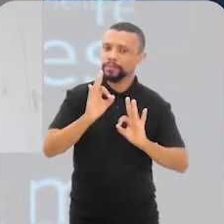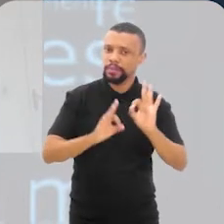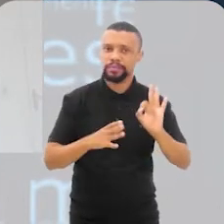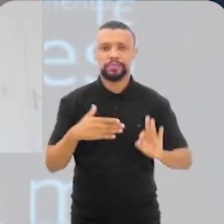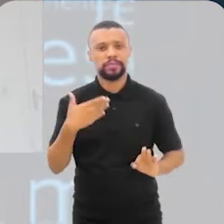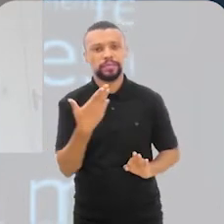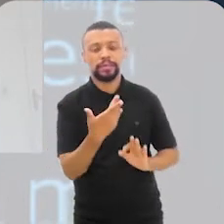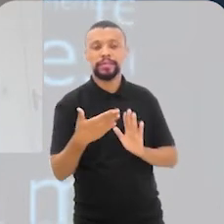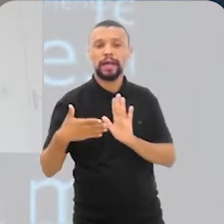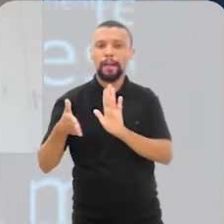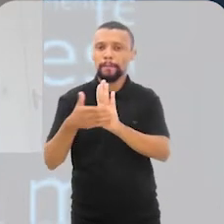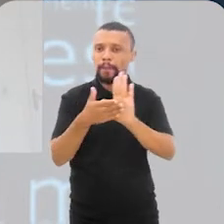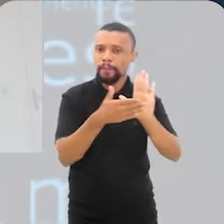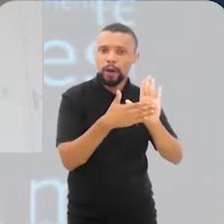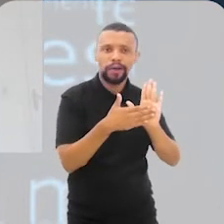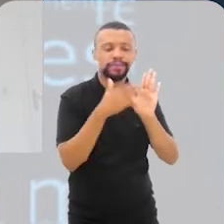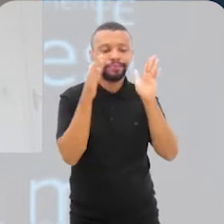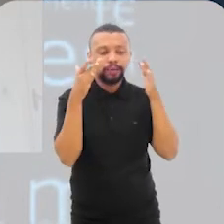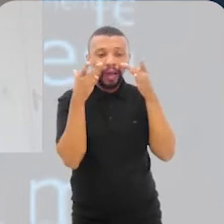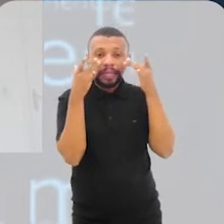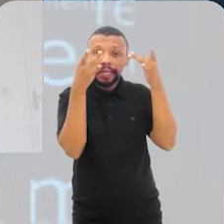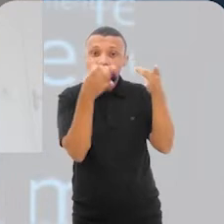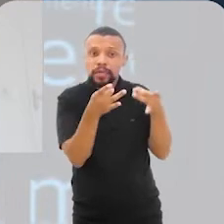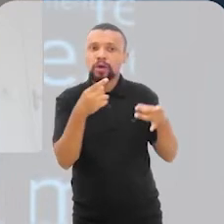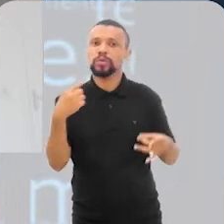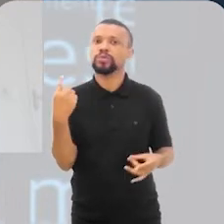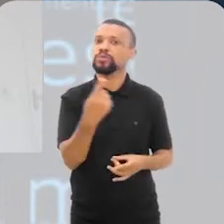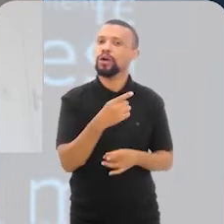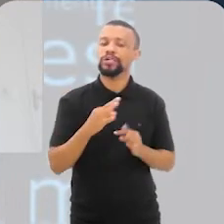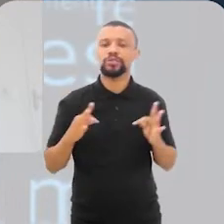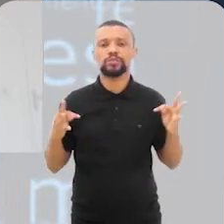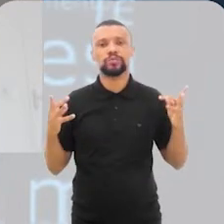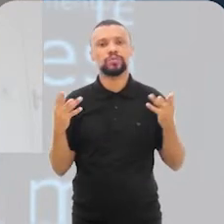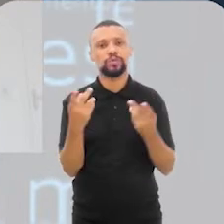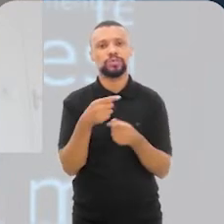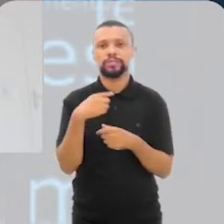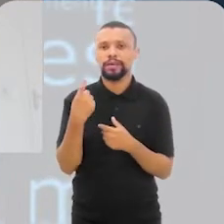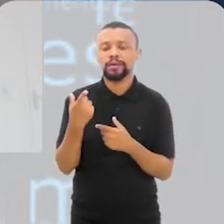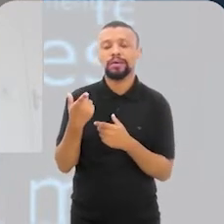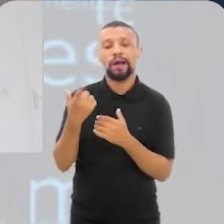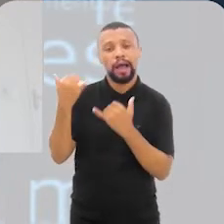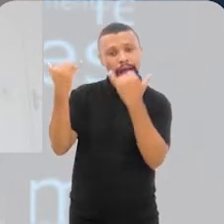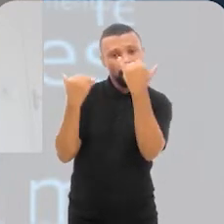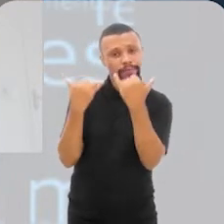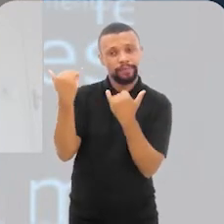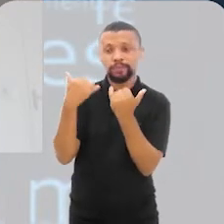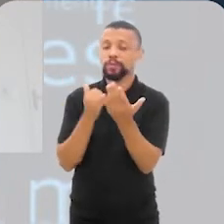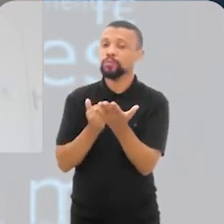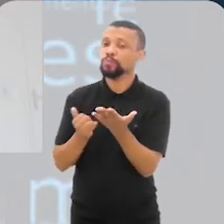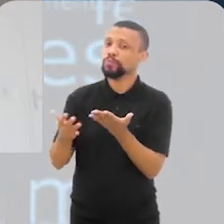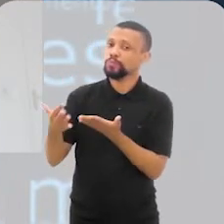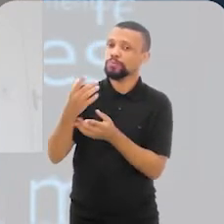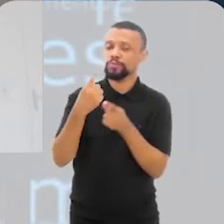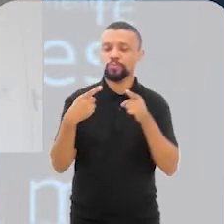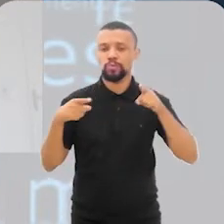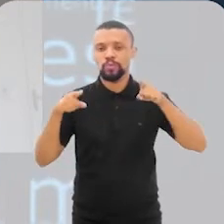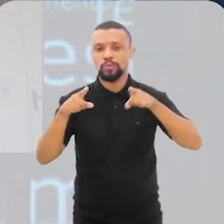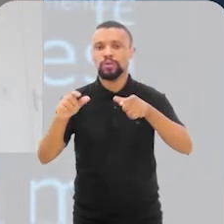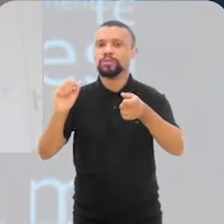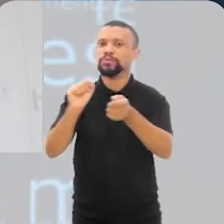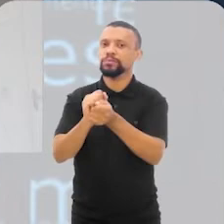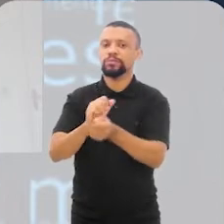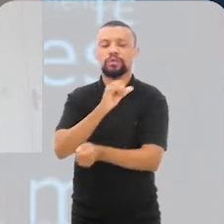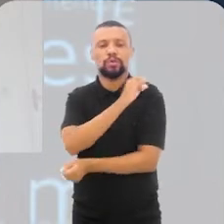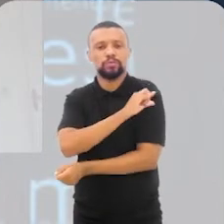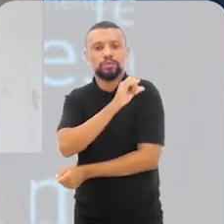aí na pauta da atenção de todos nós, e a coleta de dados coincide, então, com o projeto do